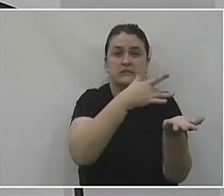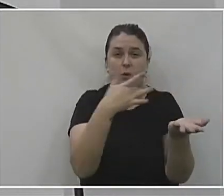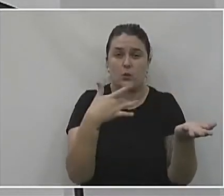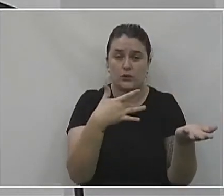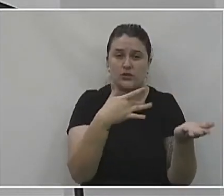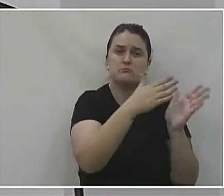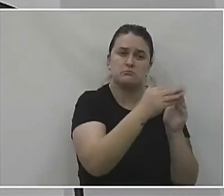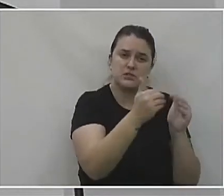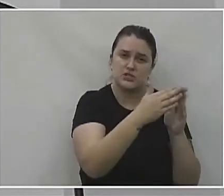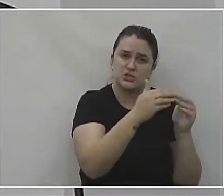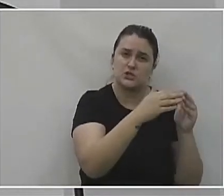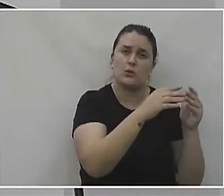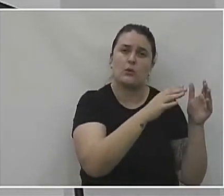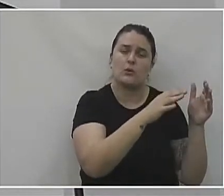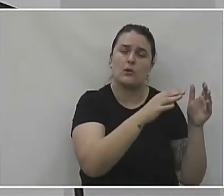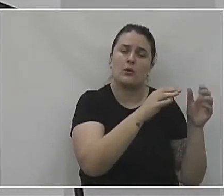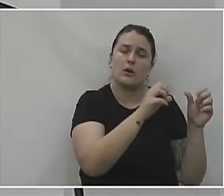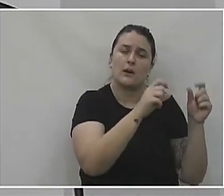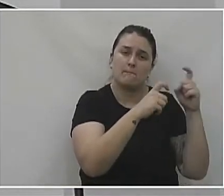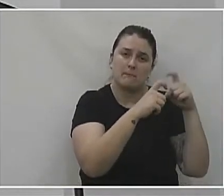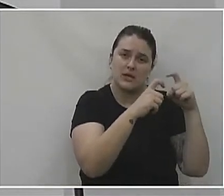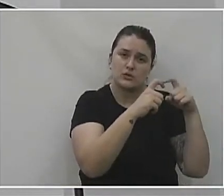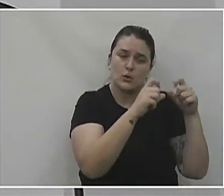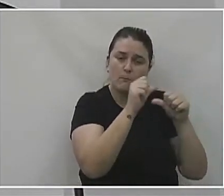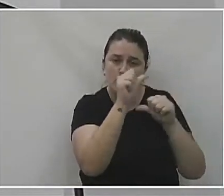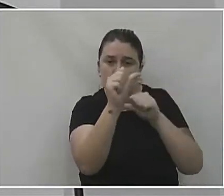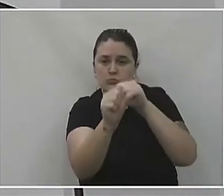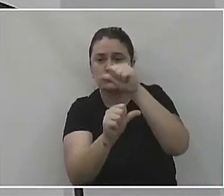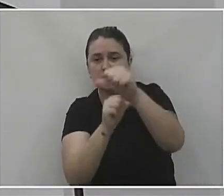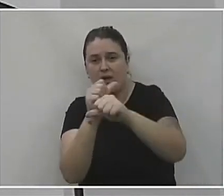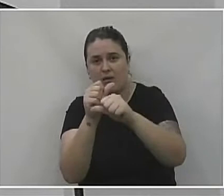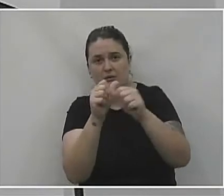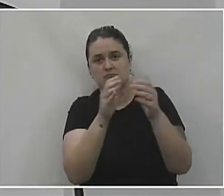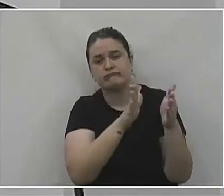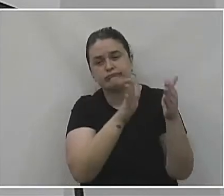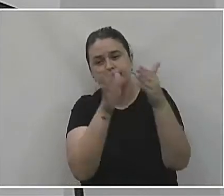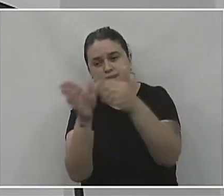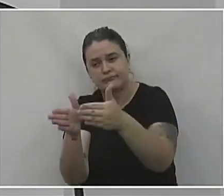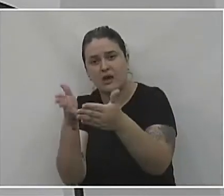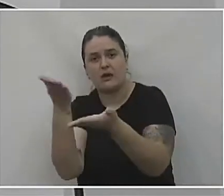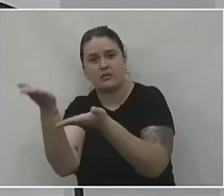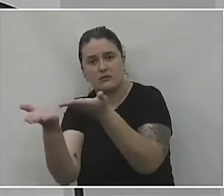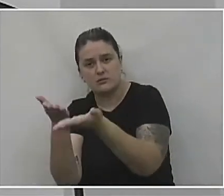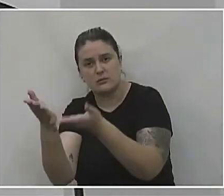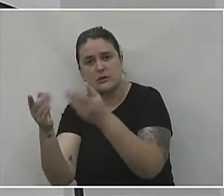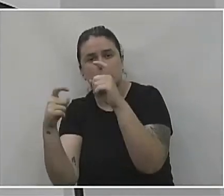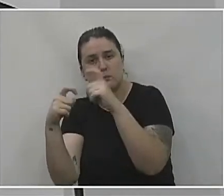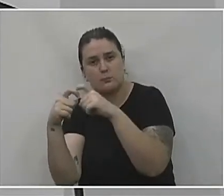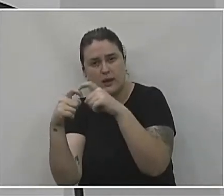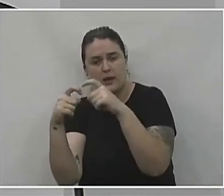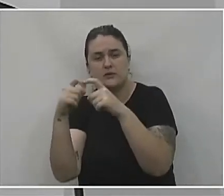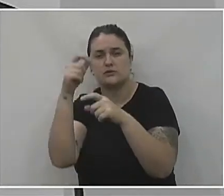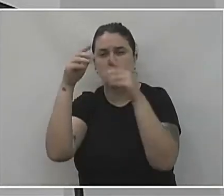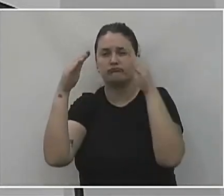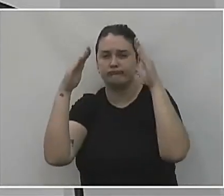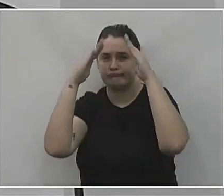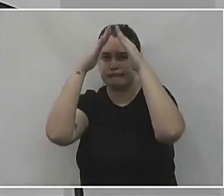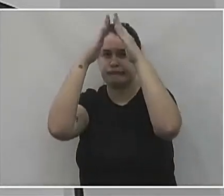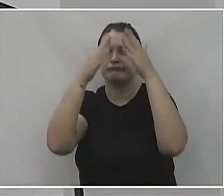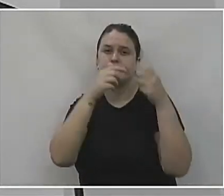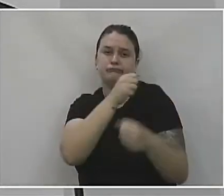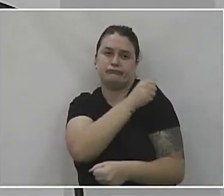nós tivemos que aumentar também o número de pessoas fazendo atendimento, médicos, enfermeiros,